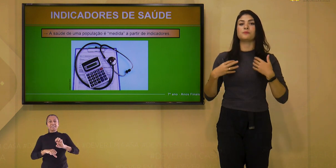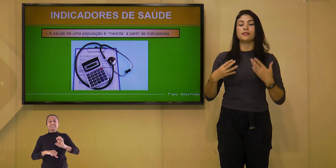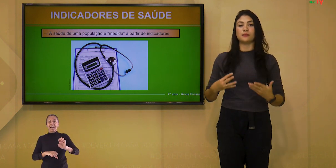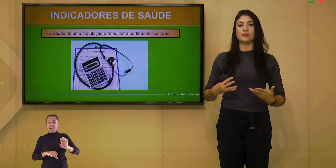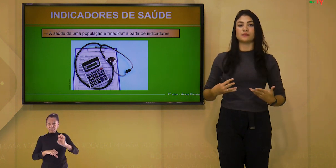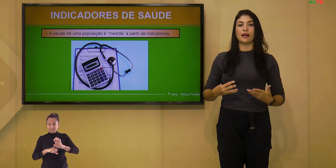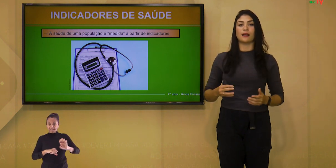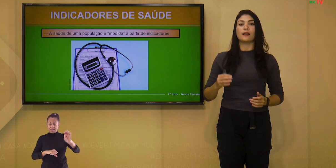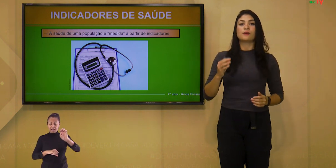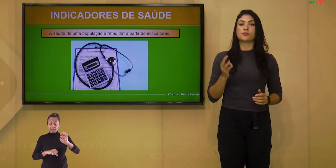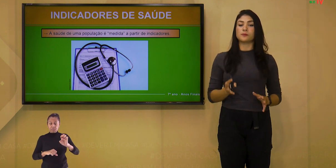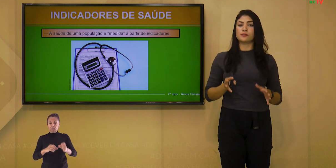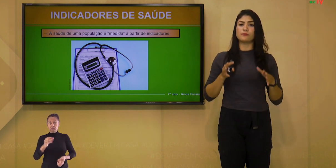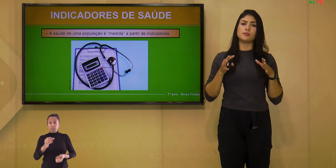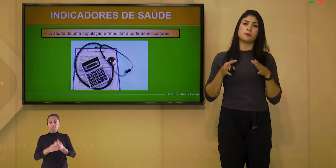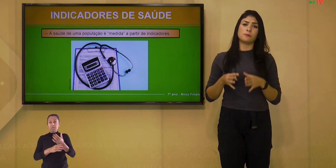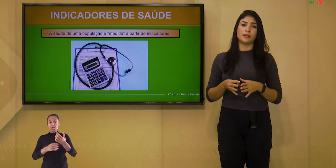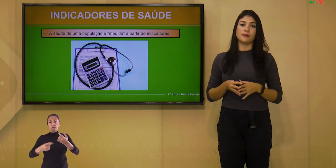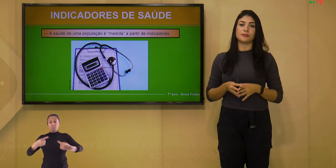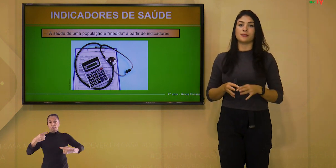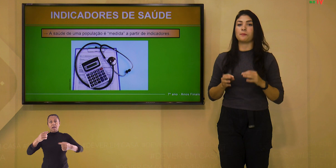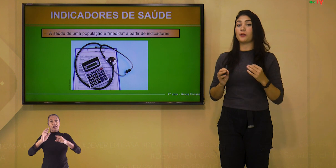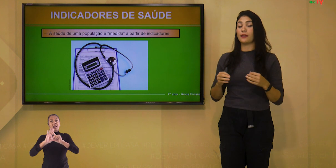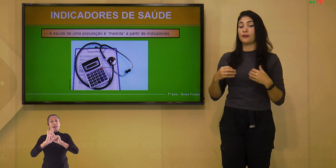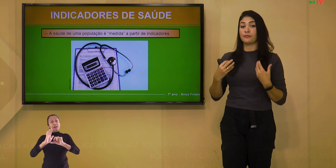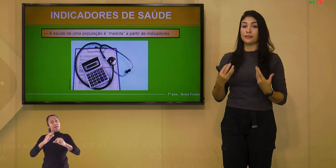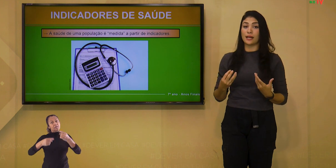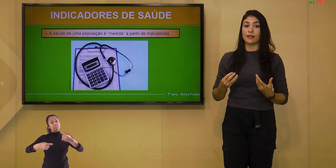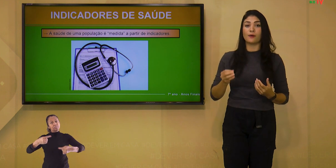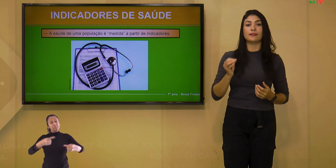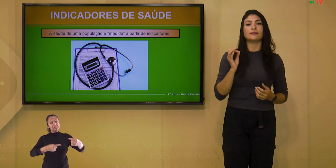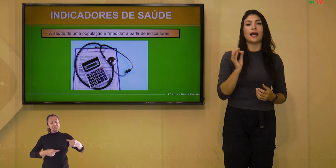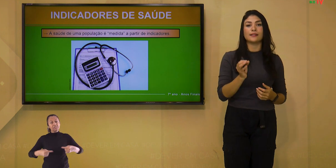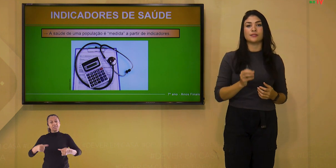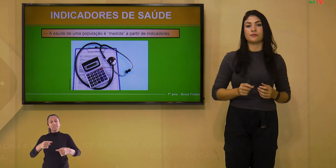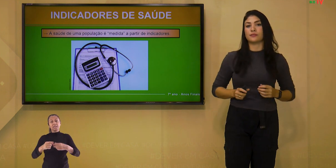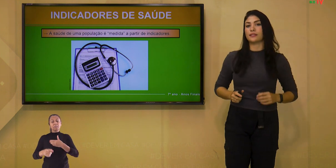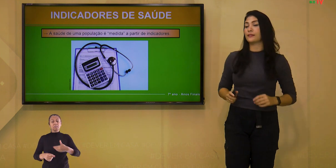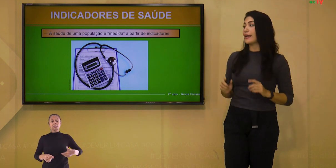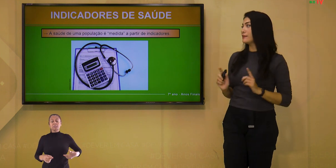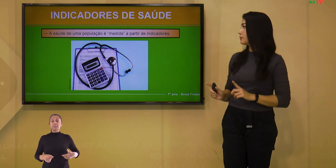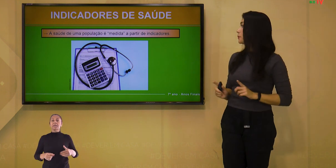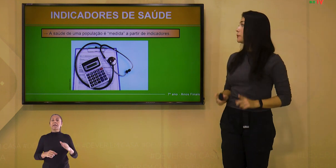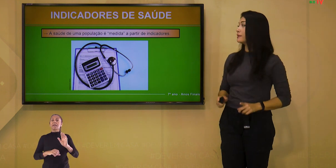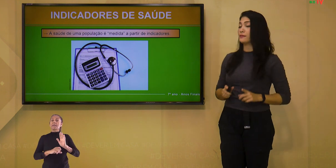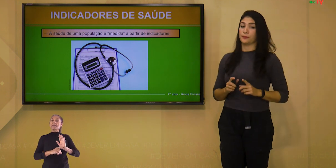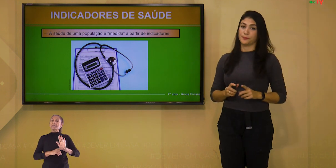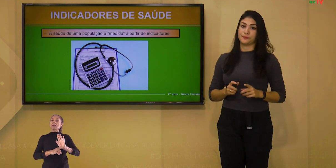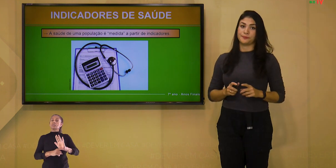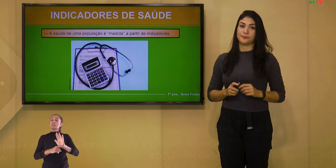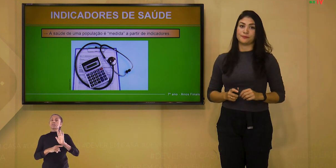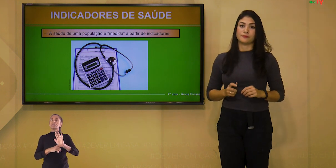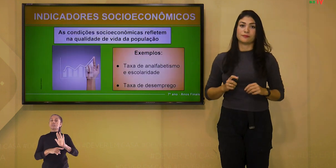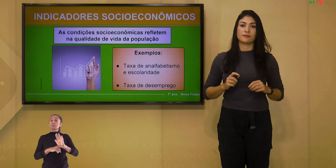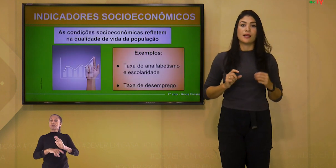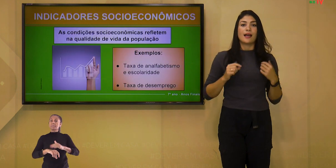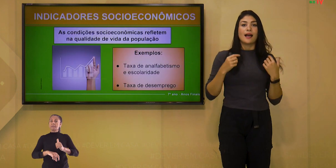a fim de minimizar os possíveis problemas que podem afetar a qualidade de vida desta população.